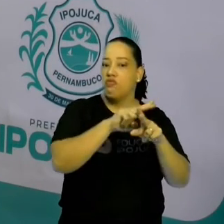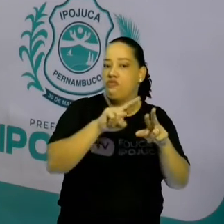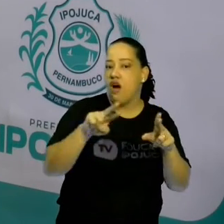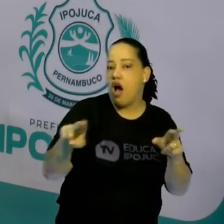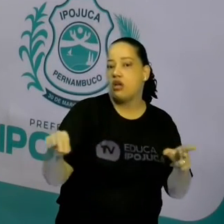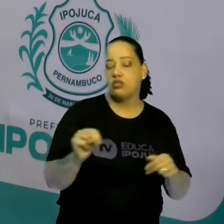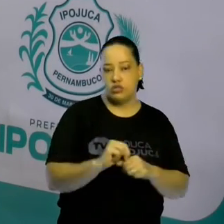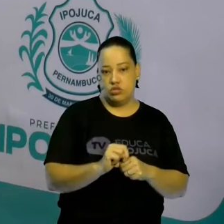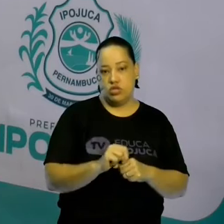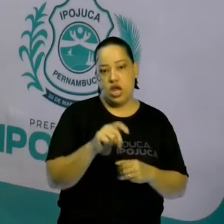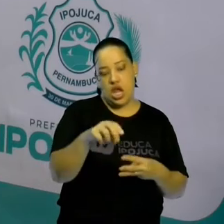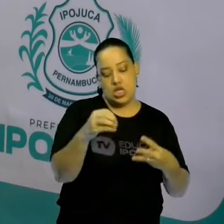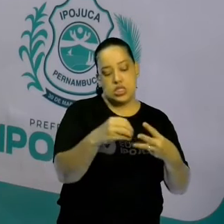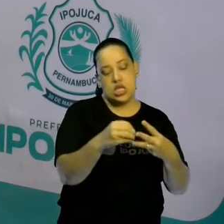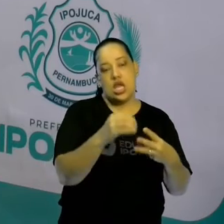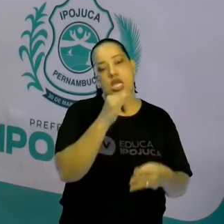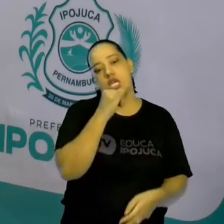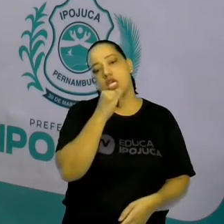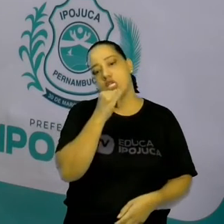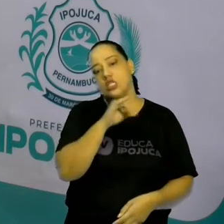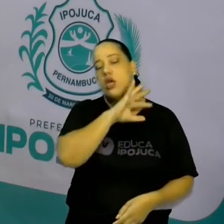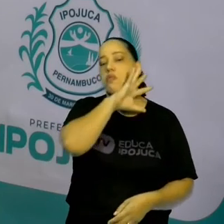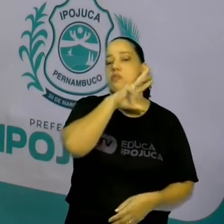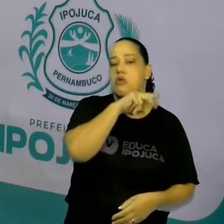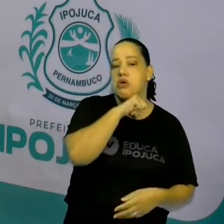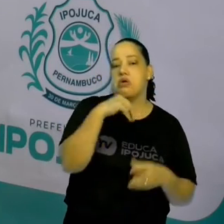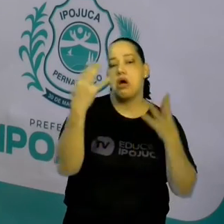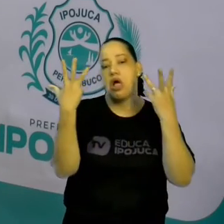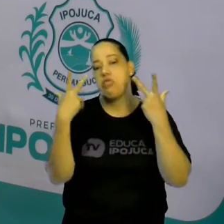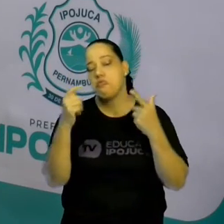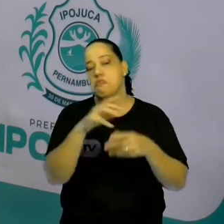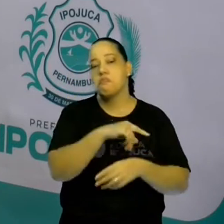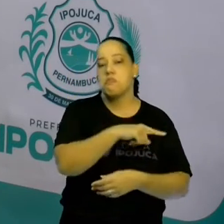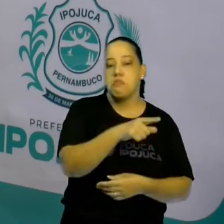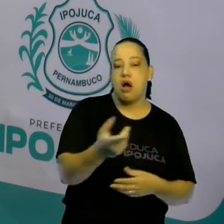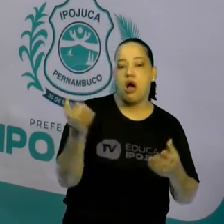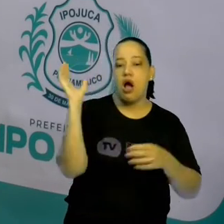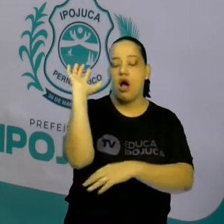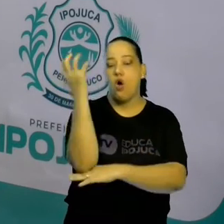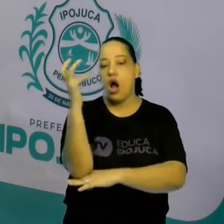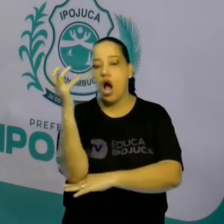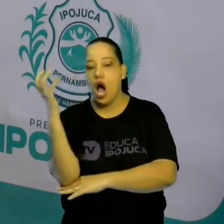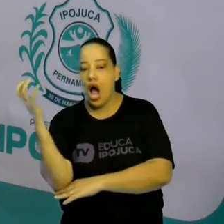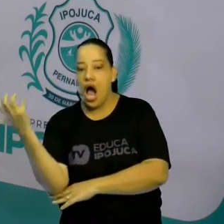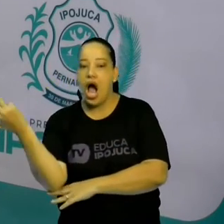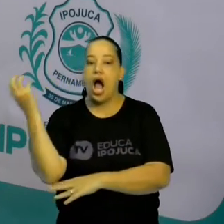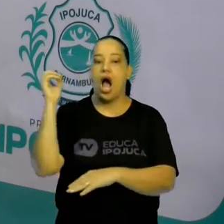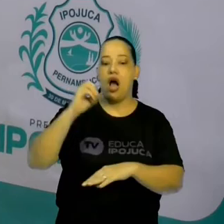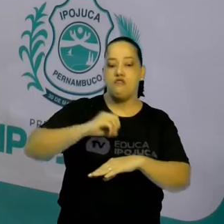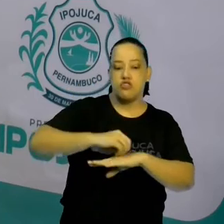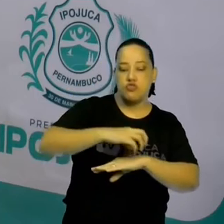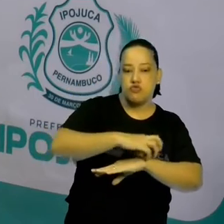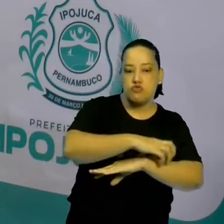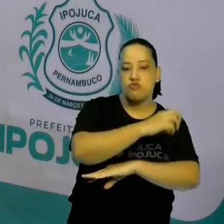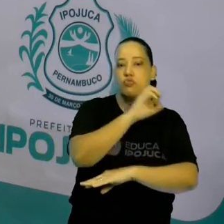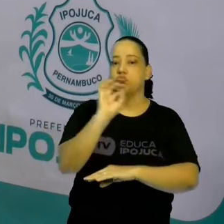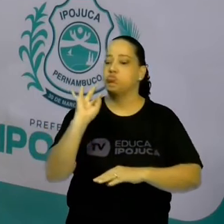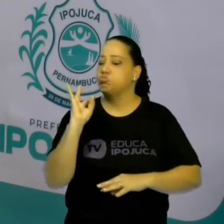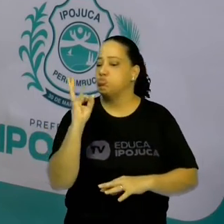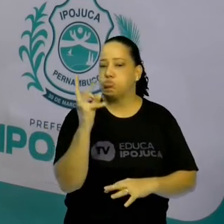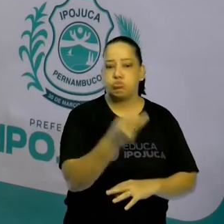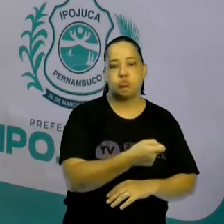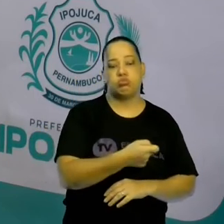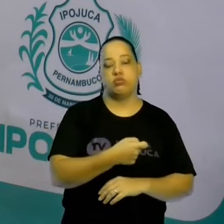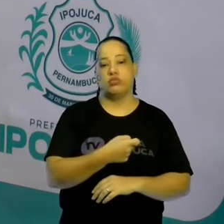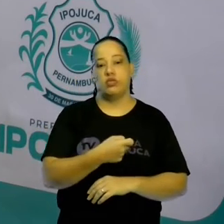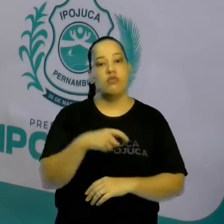nosso planeta. Como os animais, como as árvores, como os fungos, entre outros. Entenderam